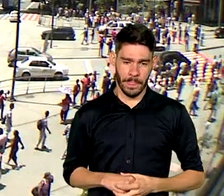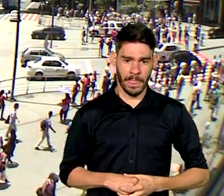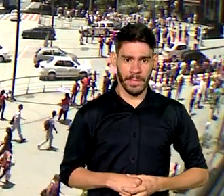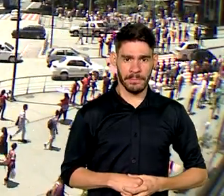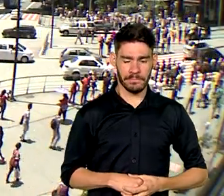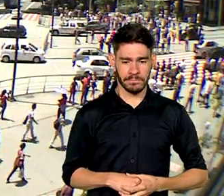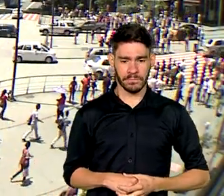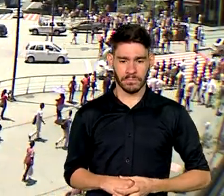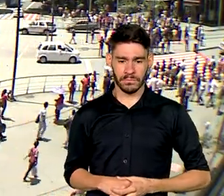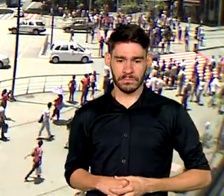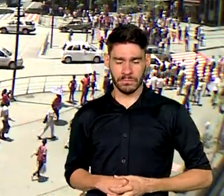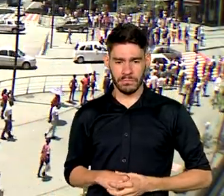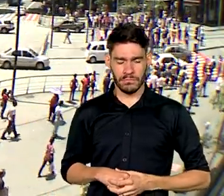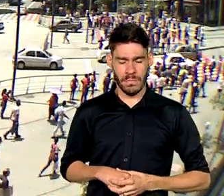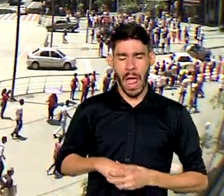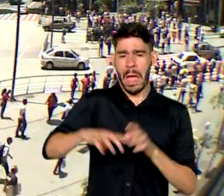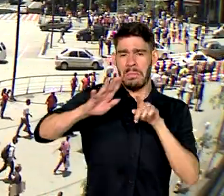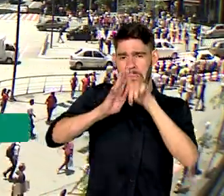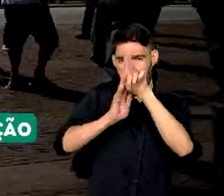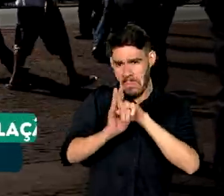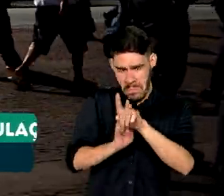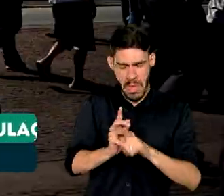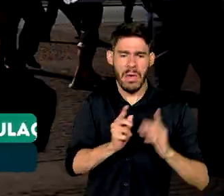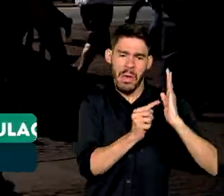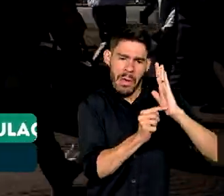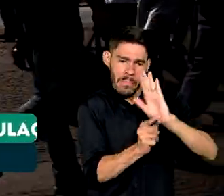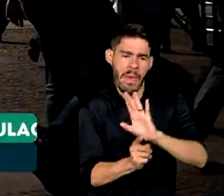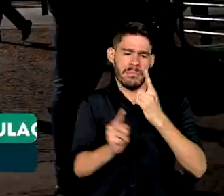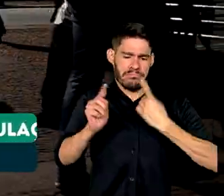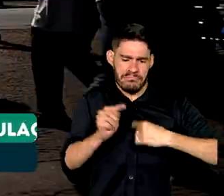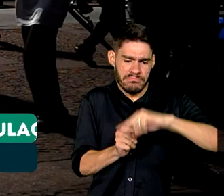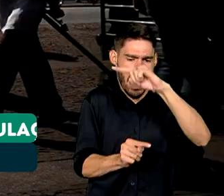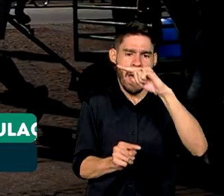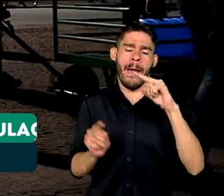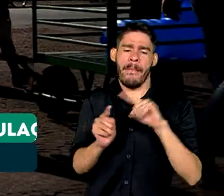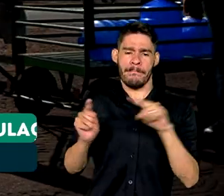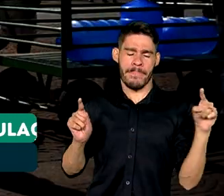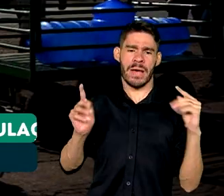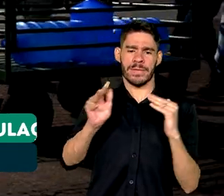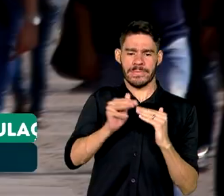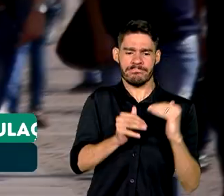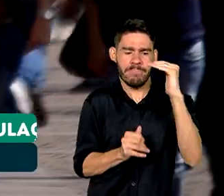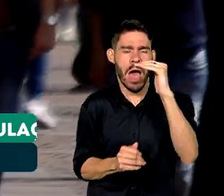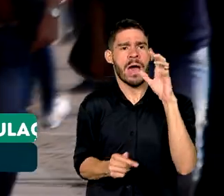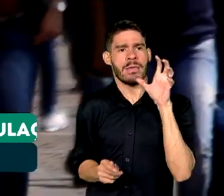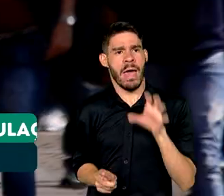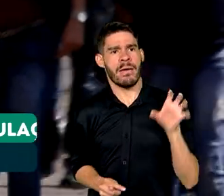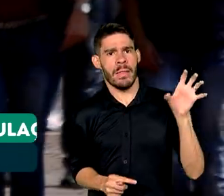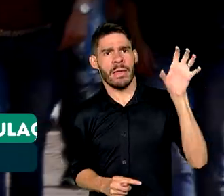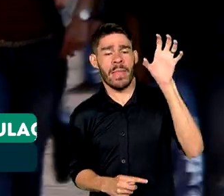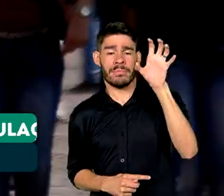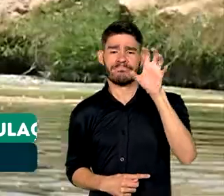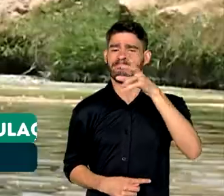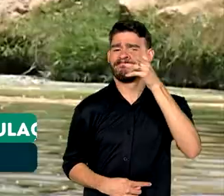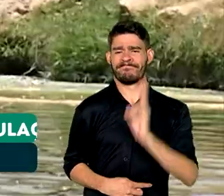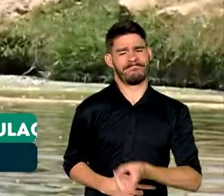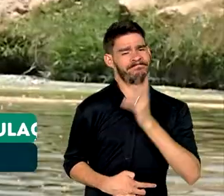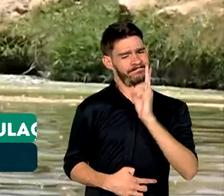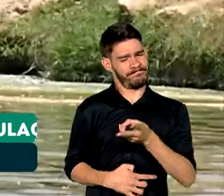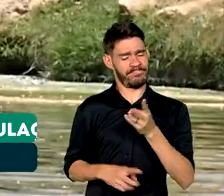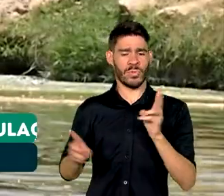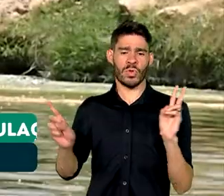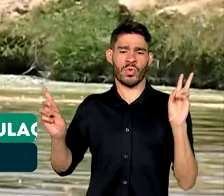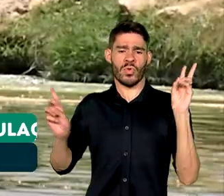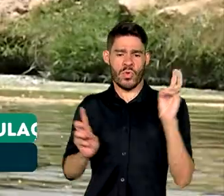Os números revelam avanços, mas as desigualdades regionais ainda persistem quando o